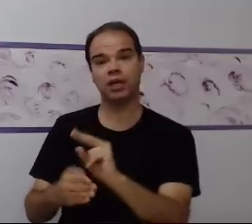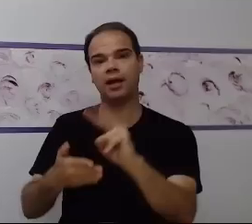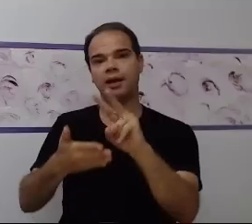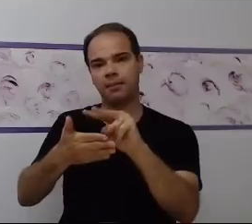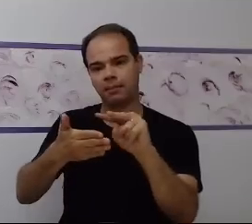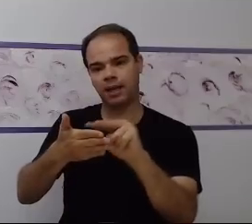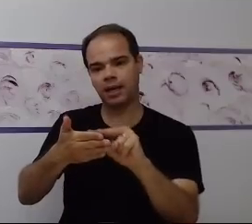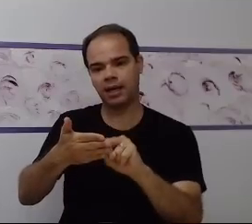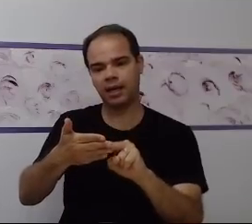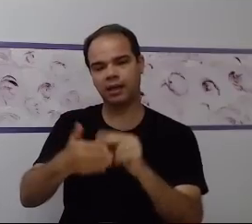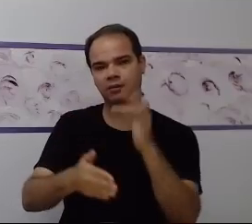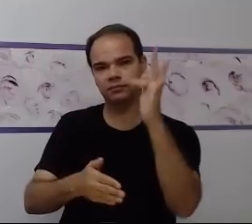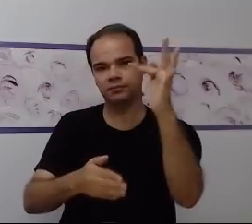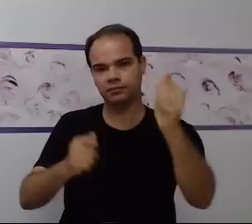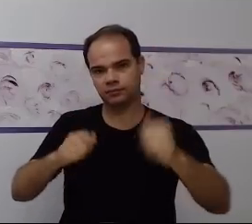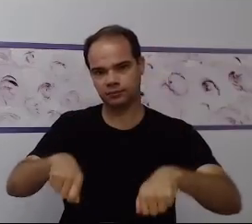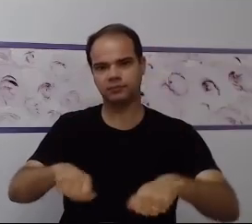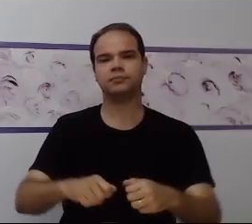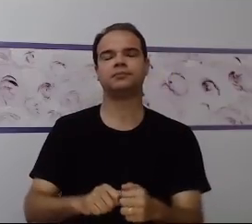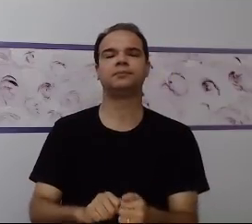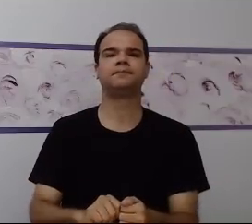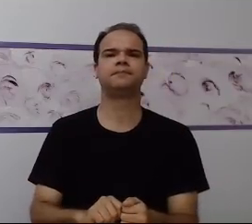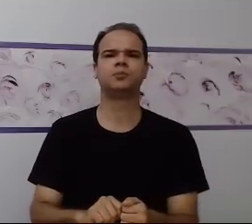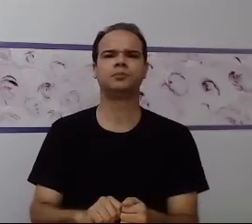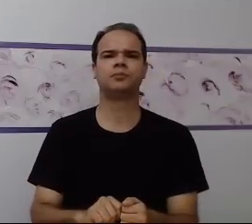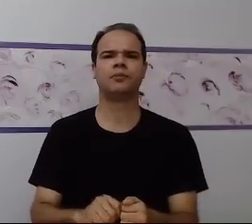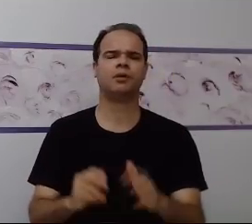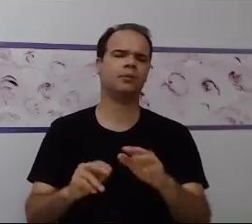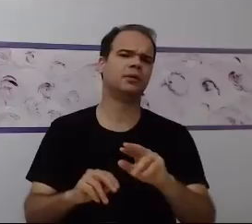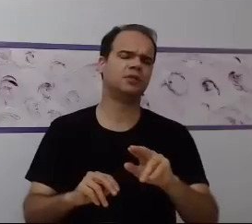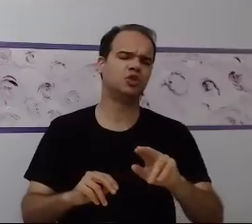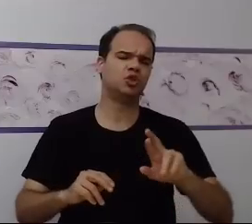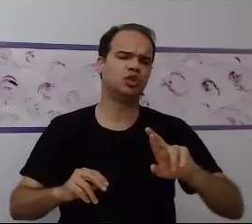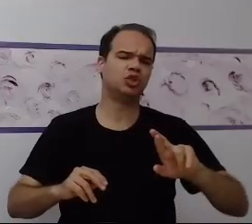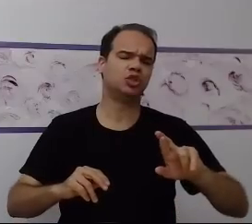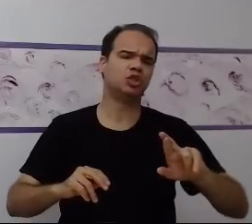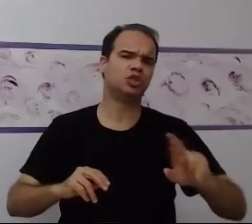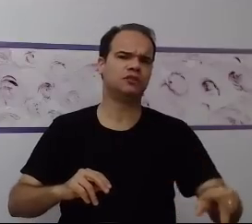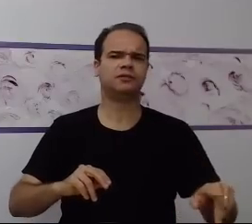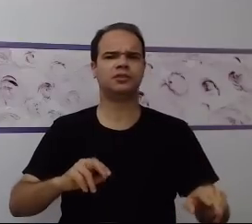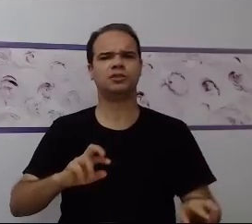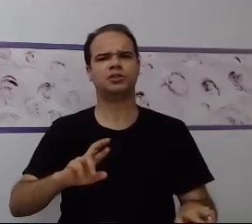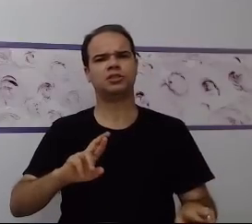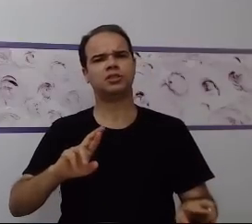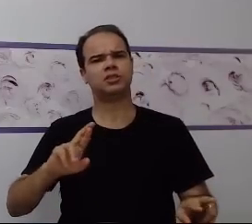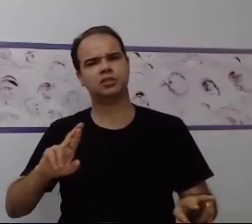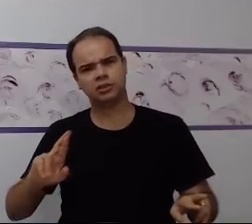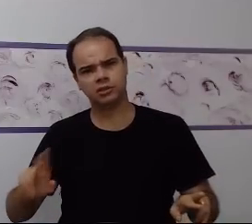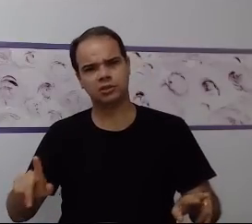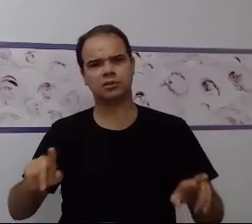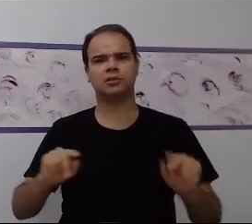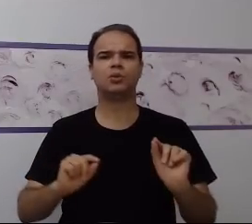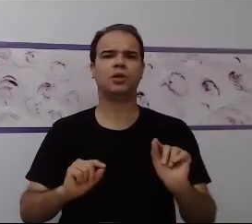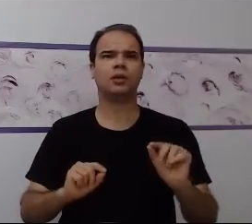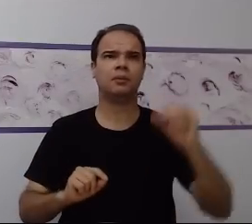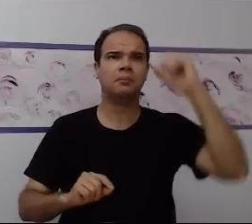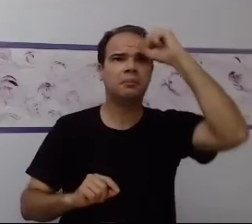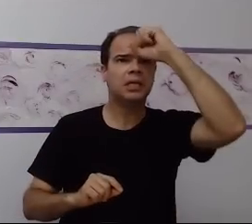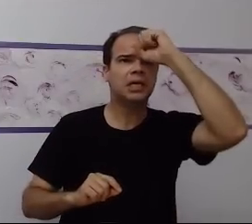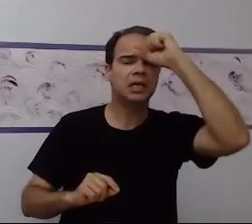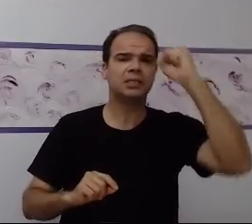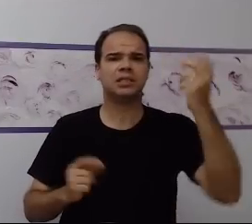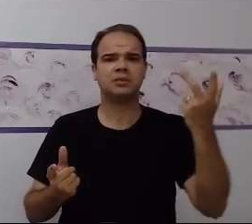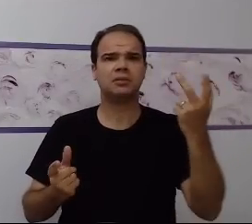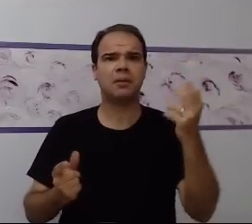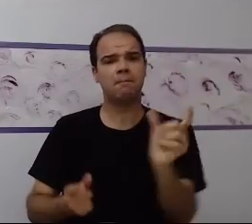difere, eu acho que cabe salientar isso aqui, o que difere a aprendizagem quando se